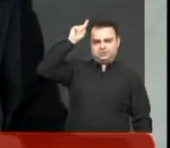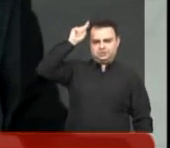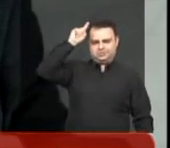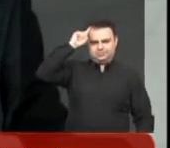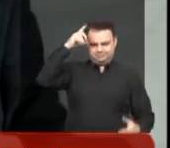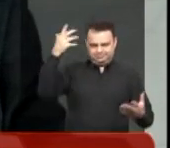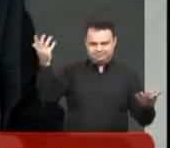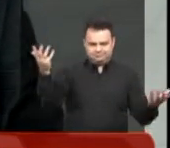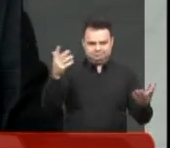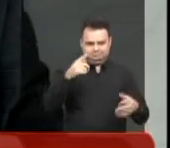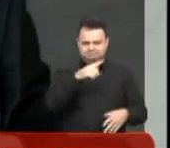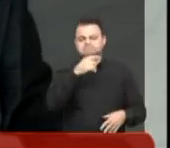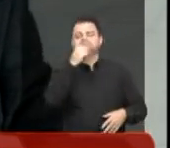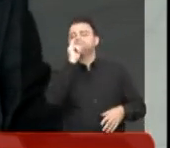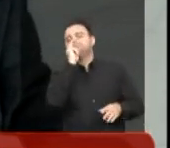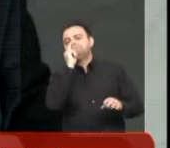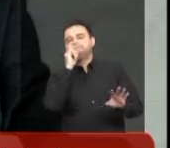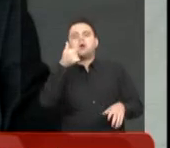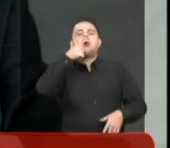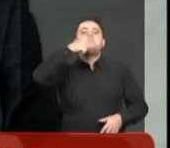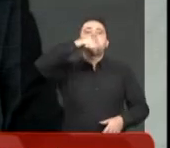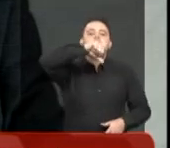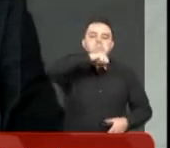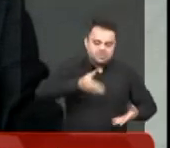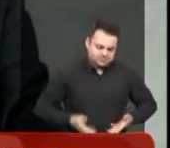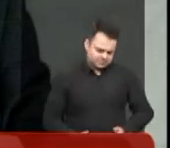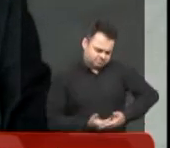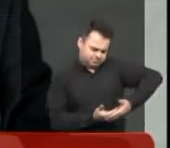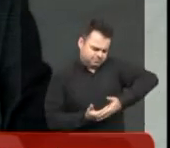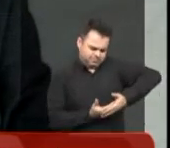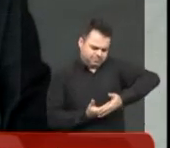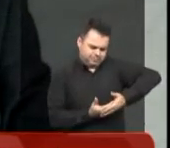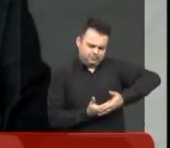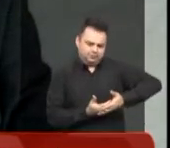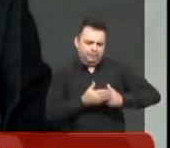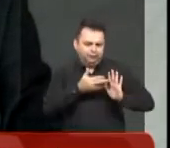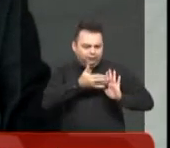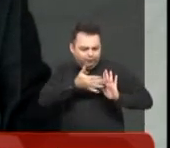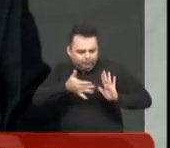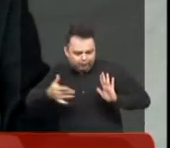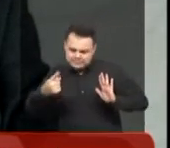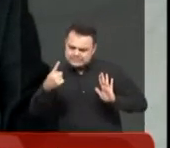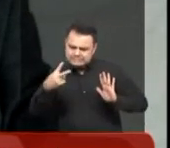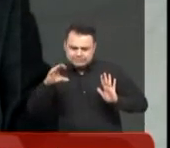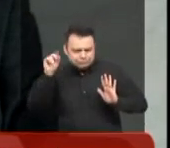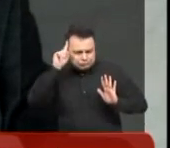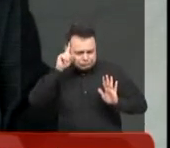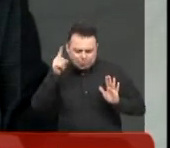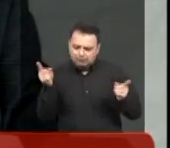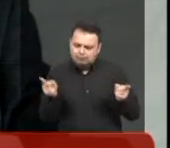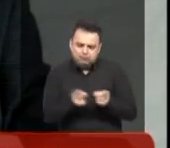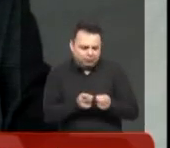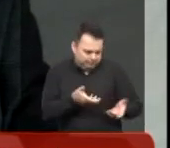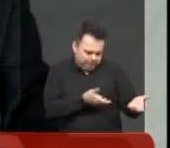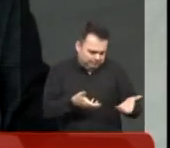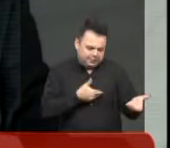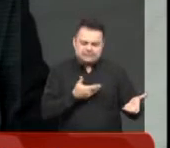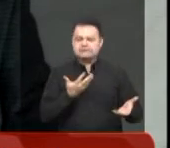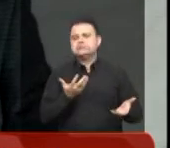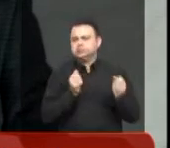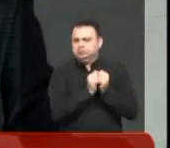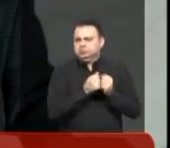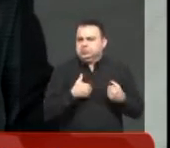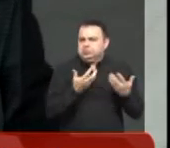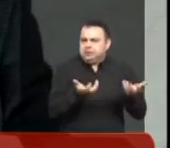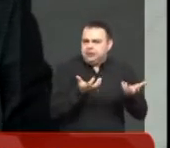licença maternidade. Aquela mãe que acha que o período de 120 dias é insuficiente, ela pode, 30 dias antes